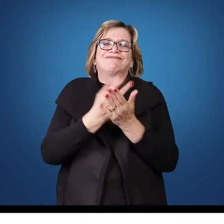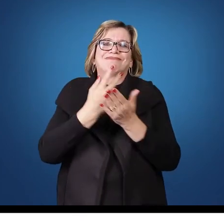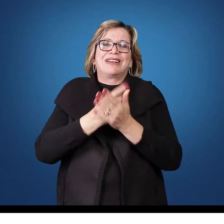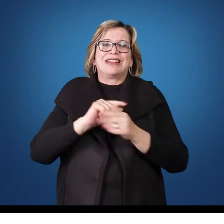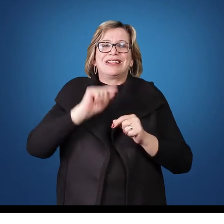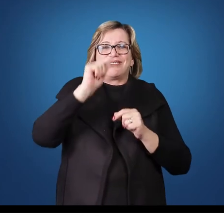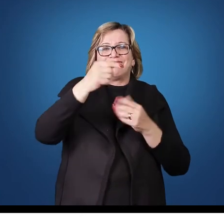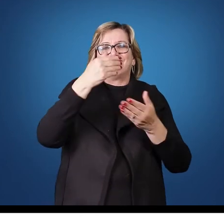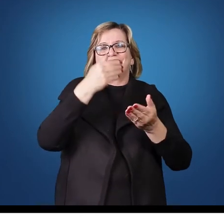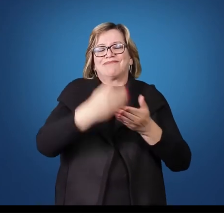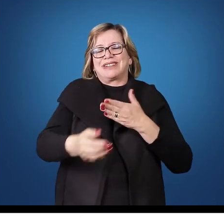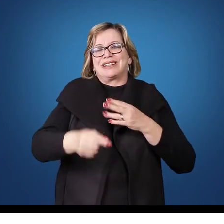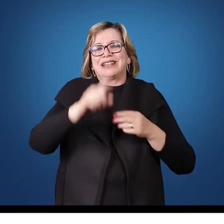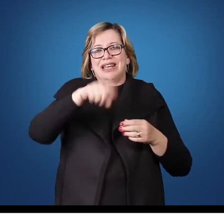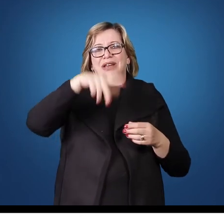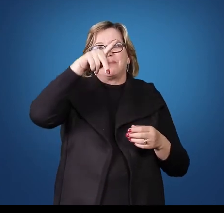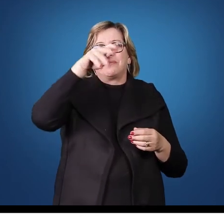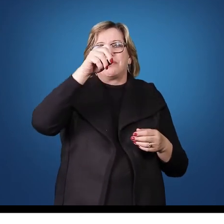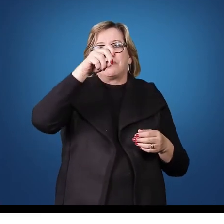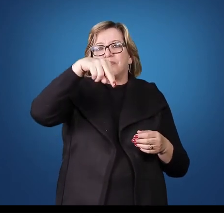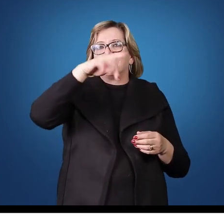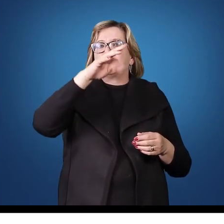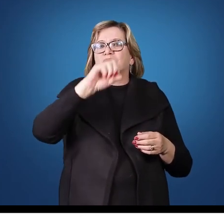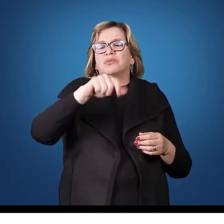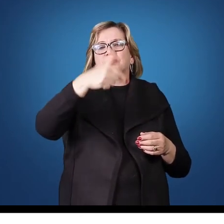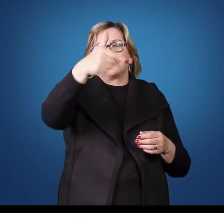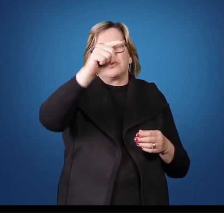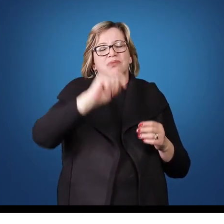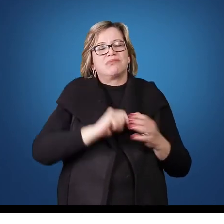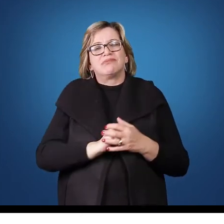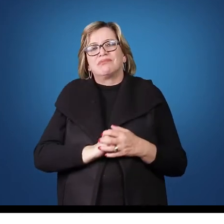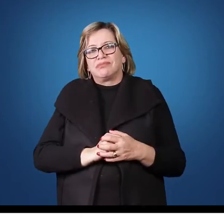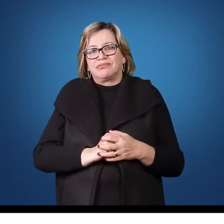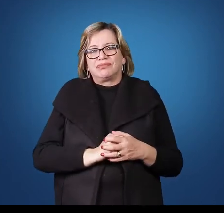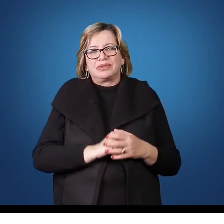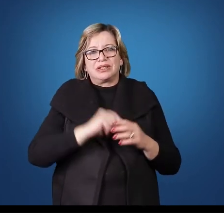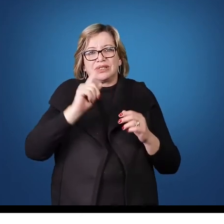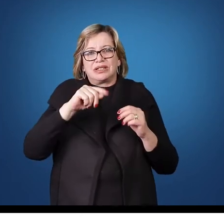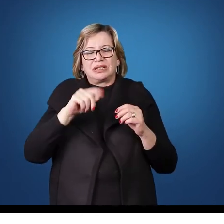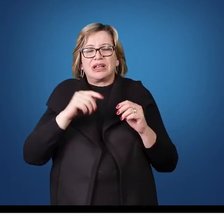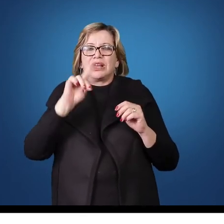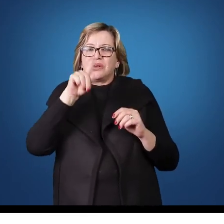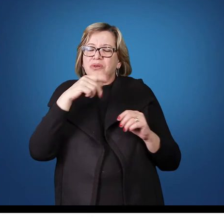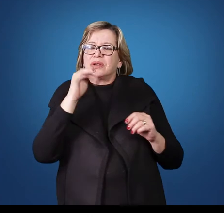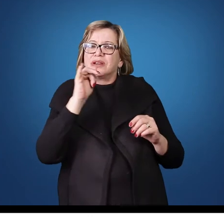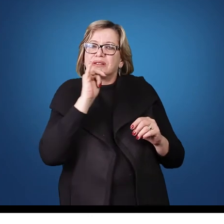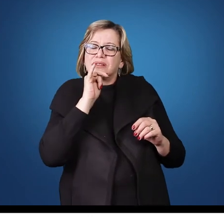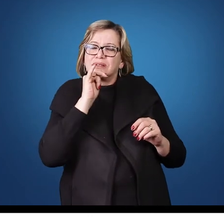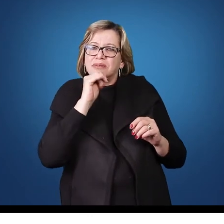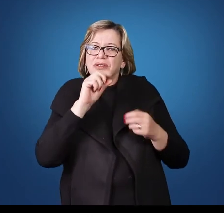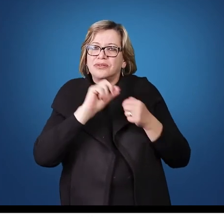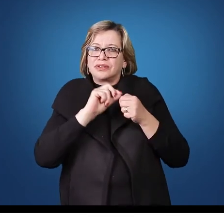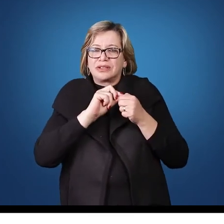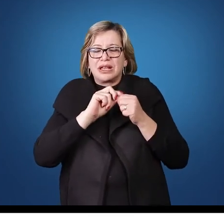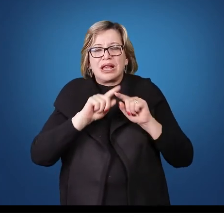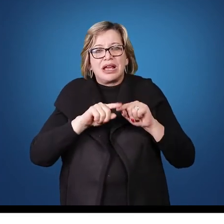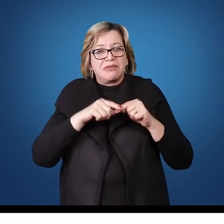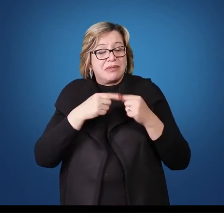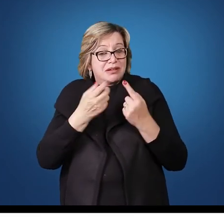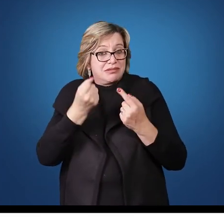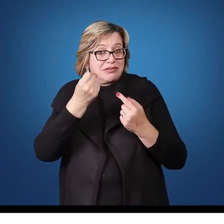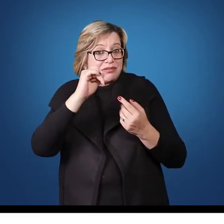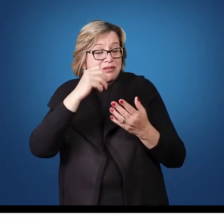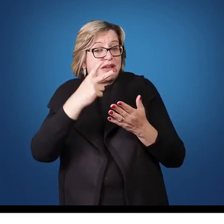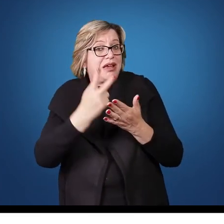sai o saque porque é um erro de rodízio. Pessoal, esse então é um exemplo que eu fiz com a levantadora, mas em qualquer posição